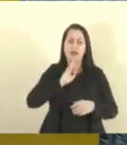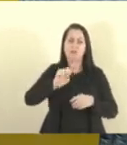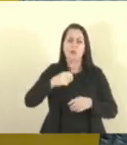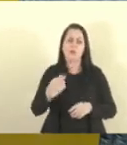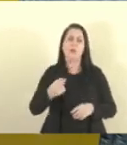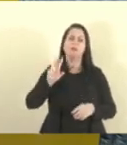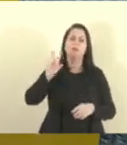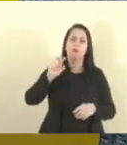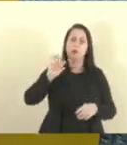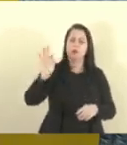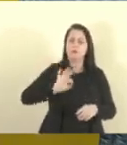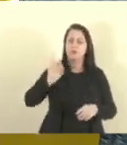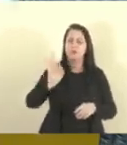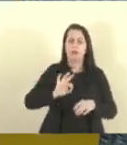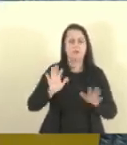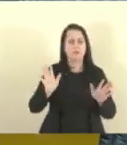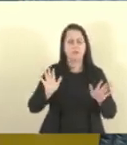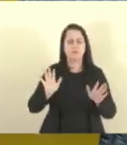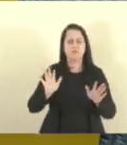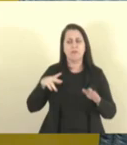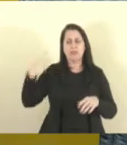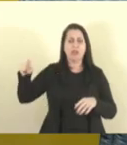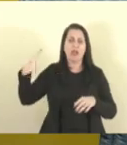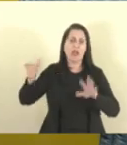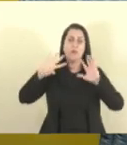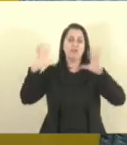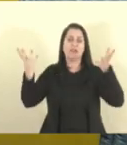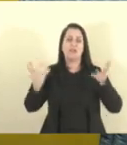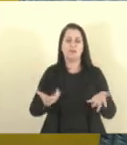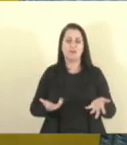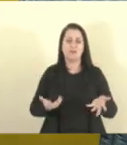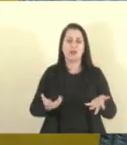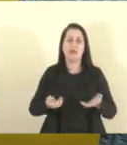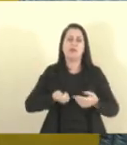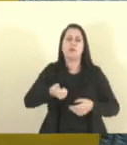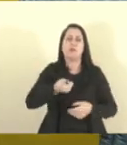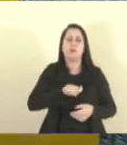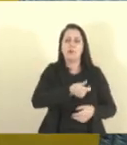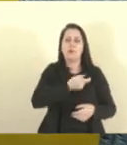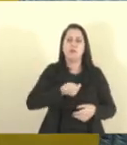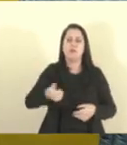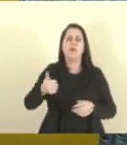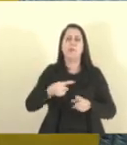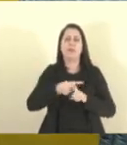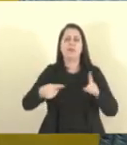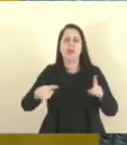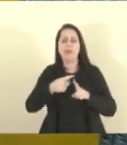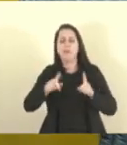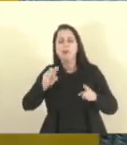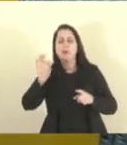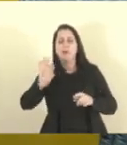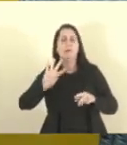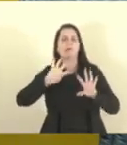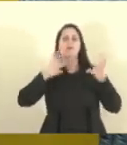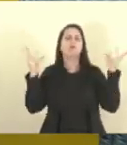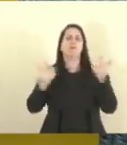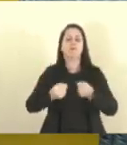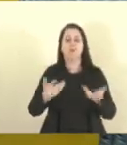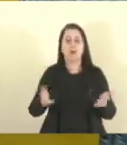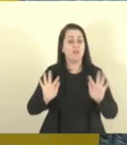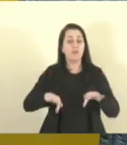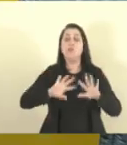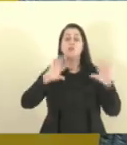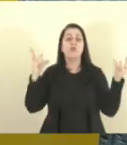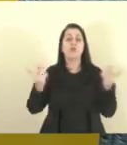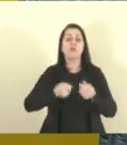para determinado segmento, afinal é dele, ele deveria mandar. Esse negócio de concessão de meia entrada para todo mundo, e no final todo mundo